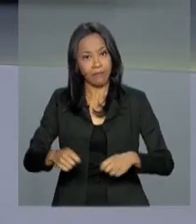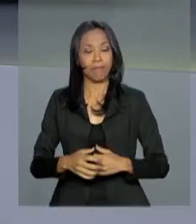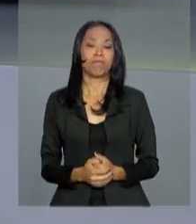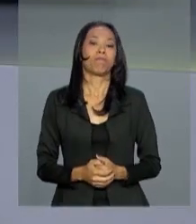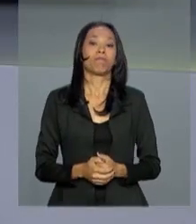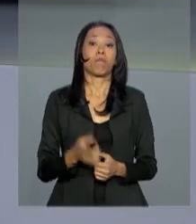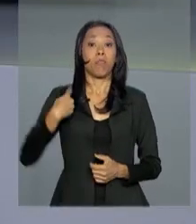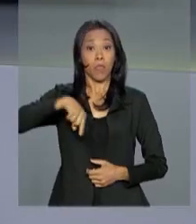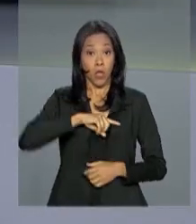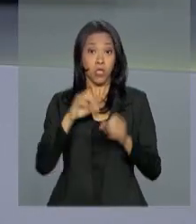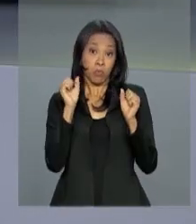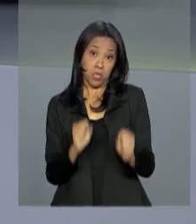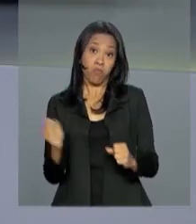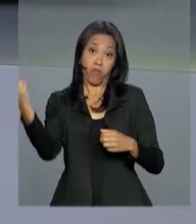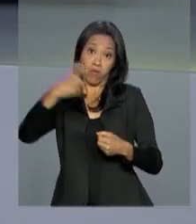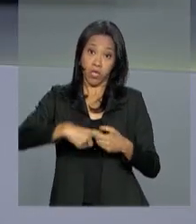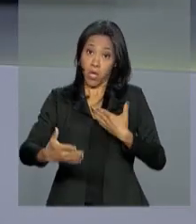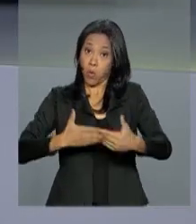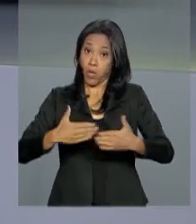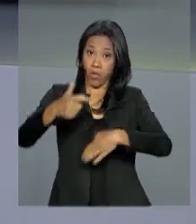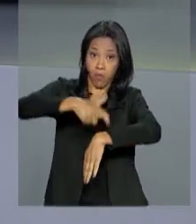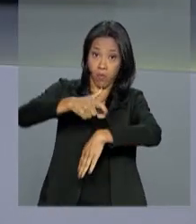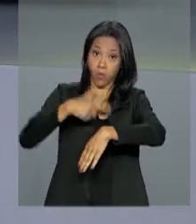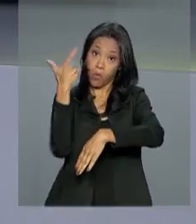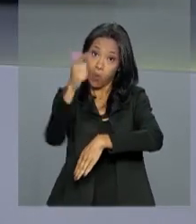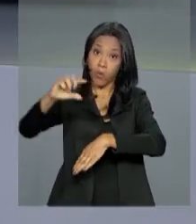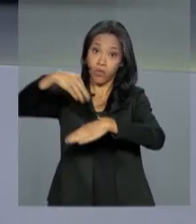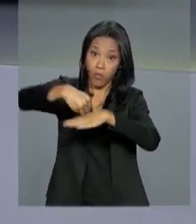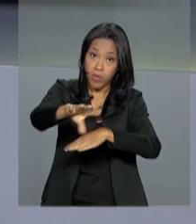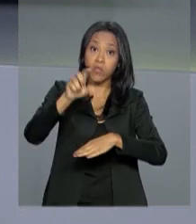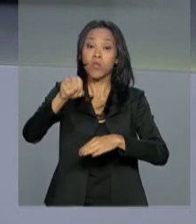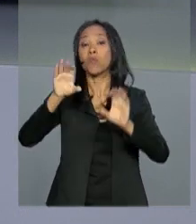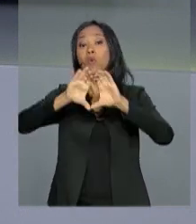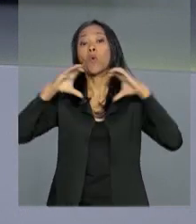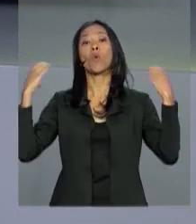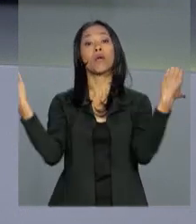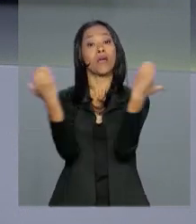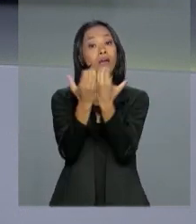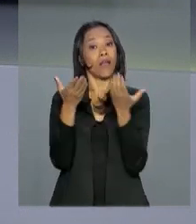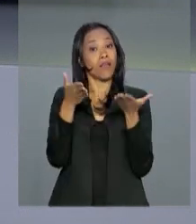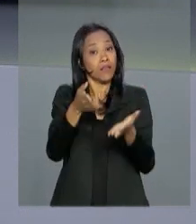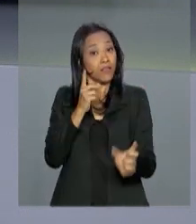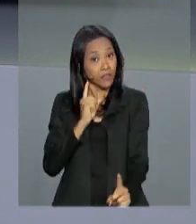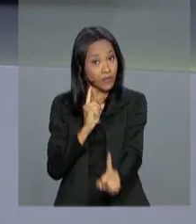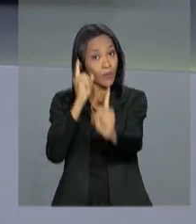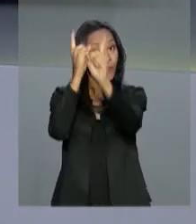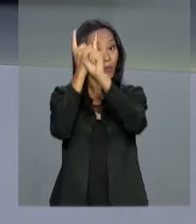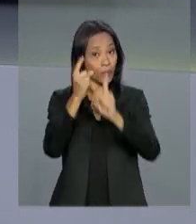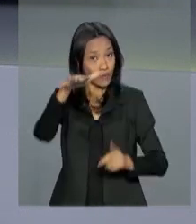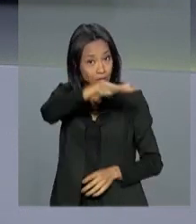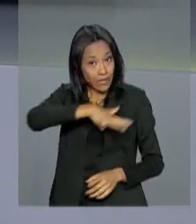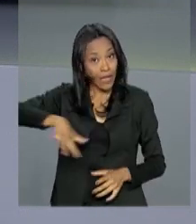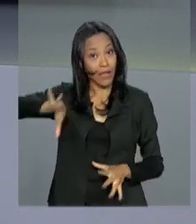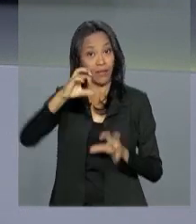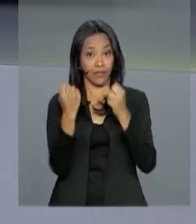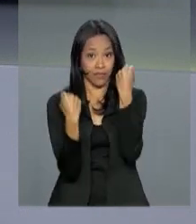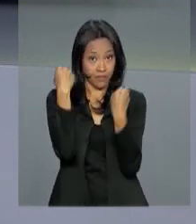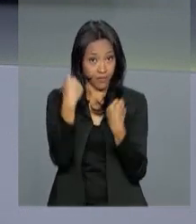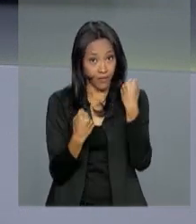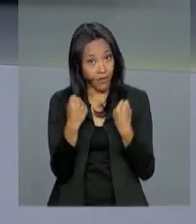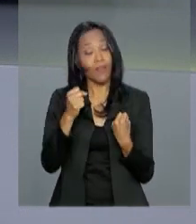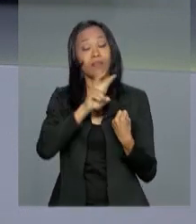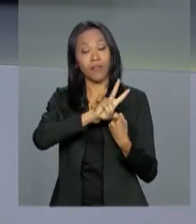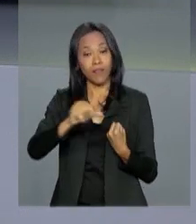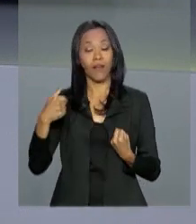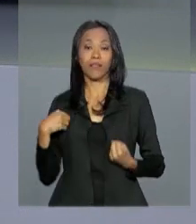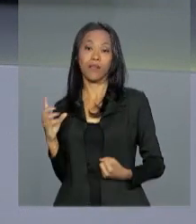Nós podemos voltar a qualquer momento com outras informações sobre o Congresso da Federação Nacional da Distribuição de Veículos Automotores, que